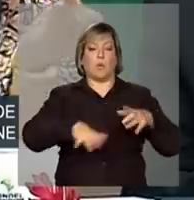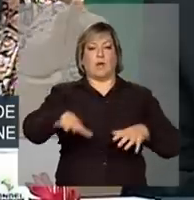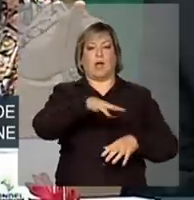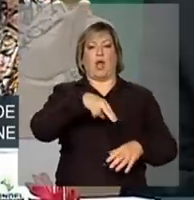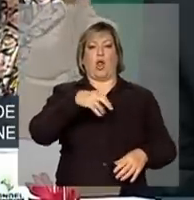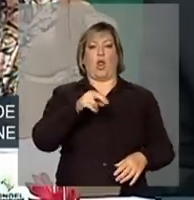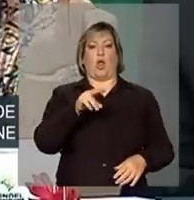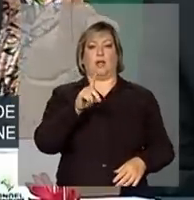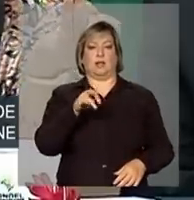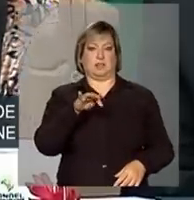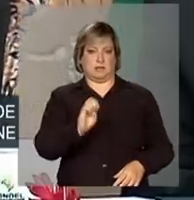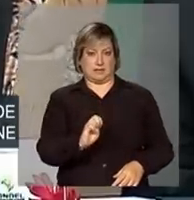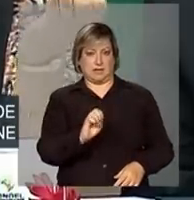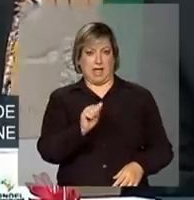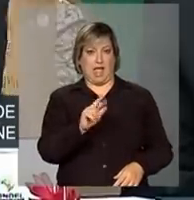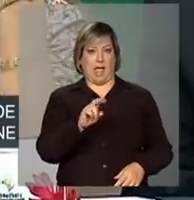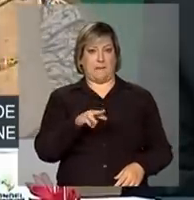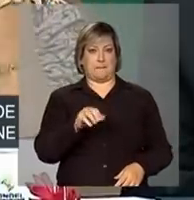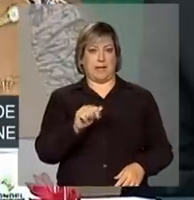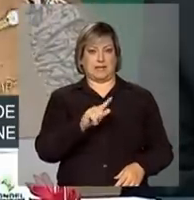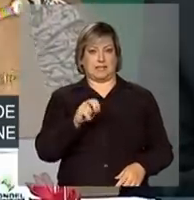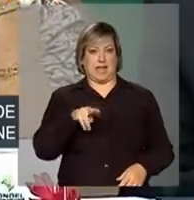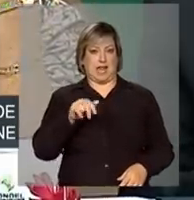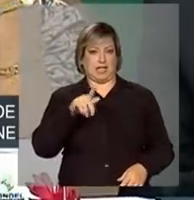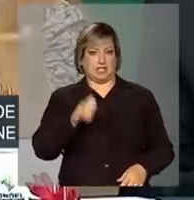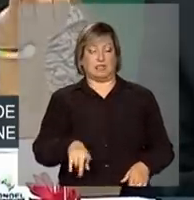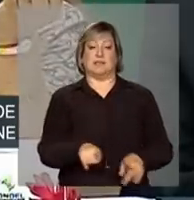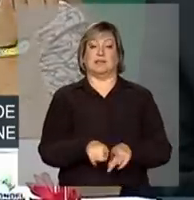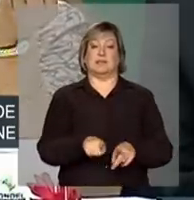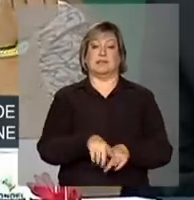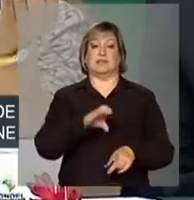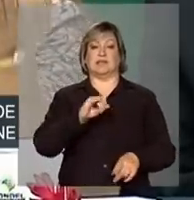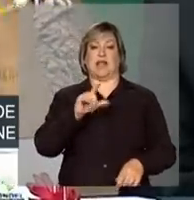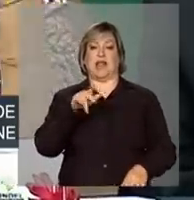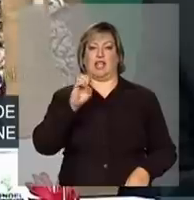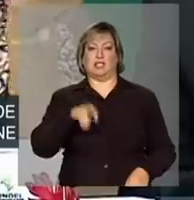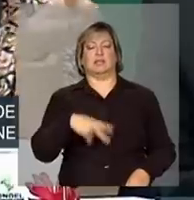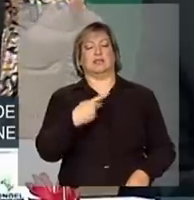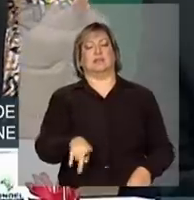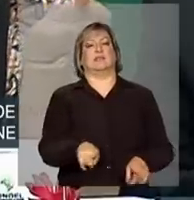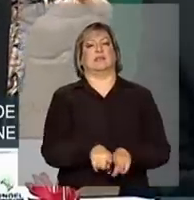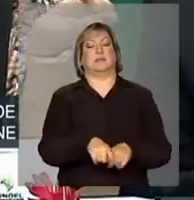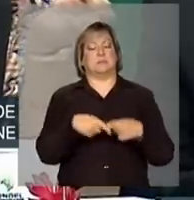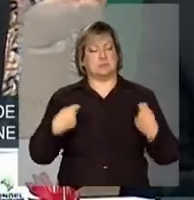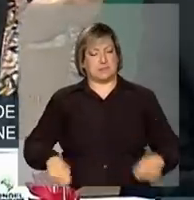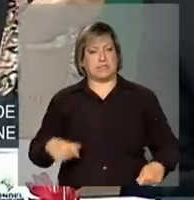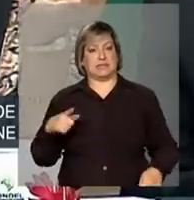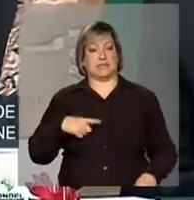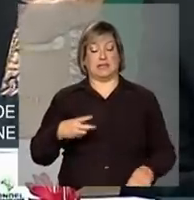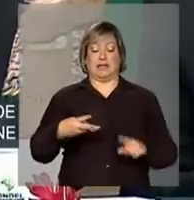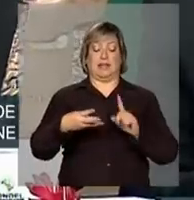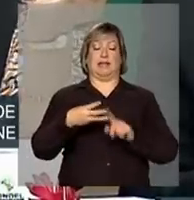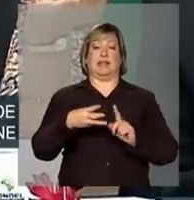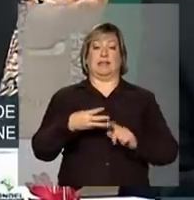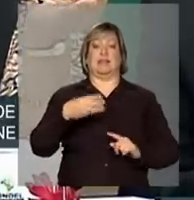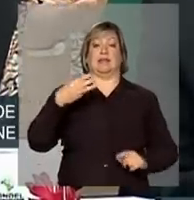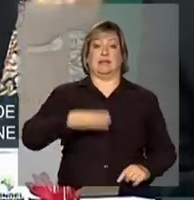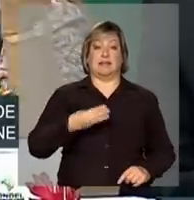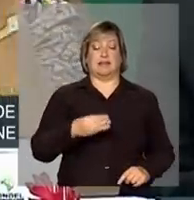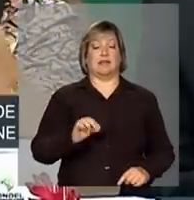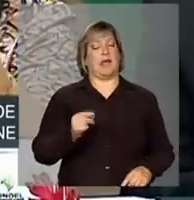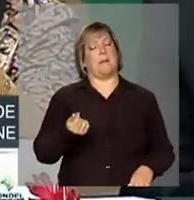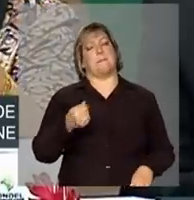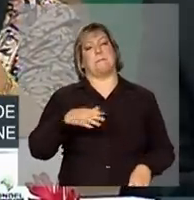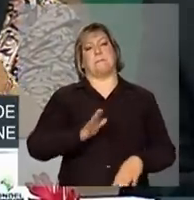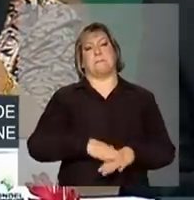Dois, nós temos de ter silagem no Nordeste. Três, é muito mais barato armazenar